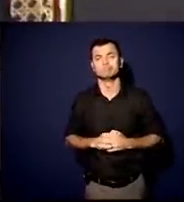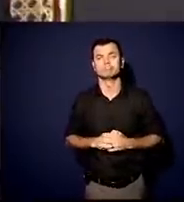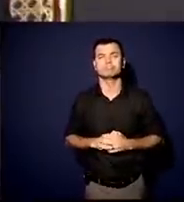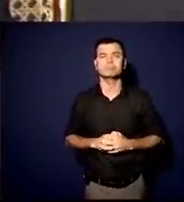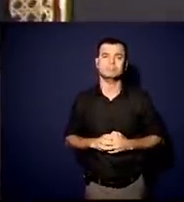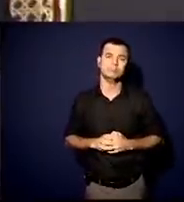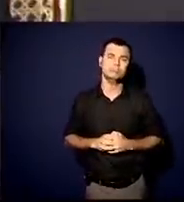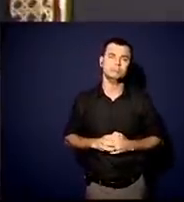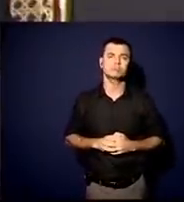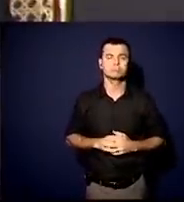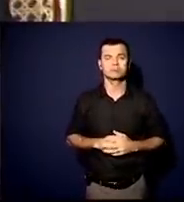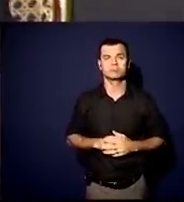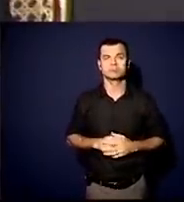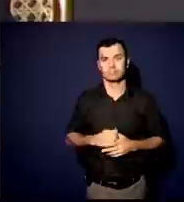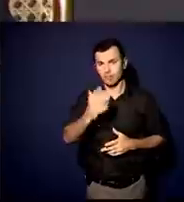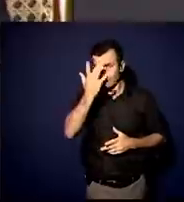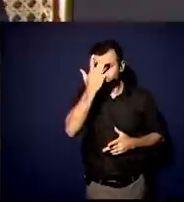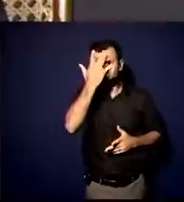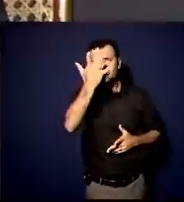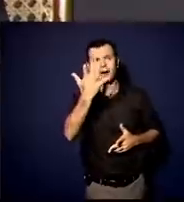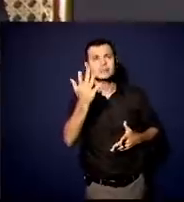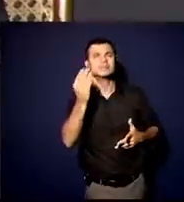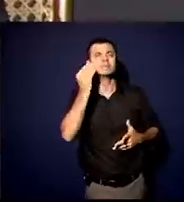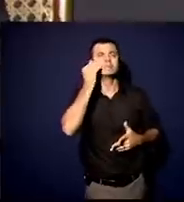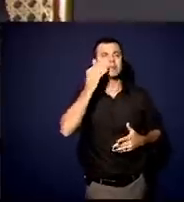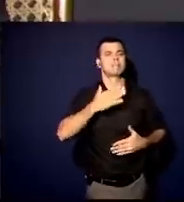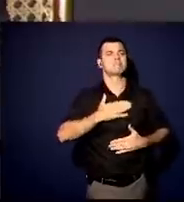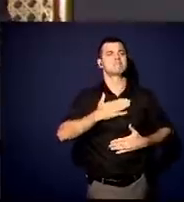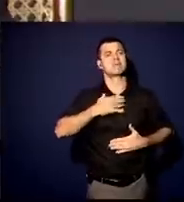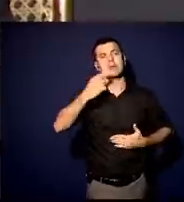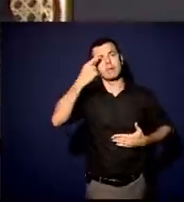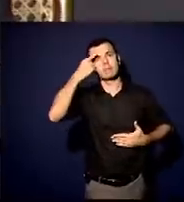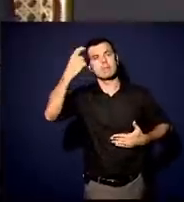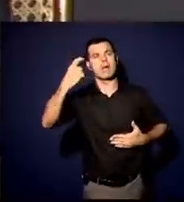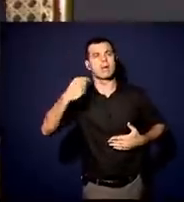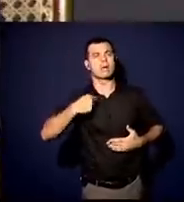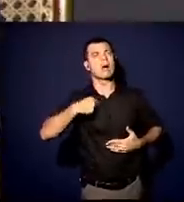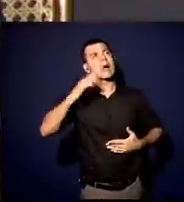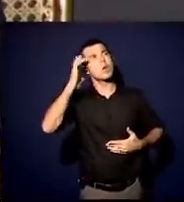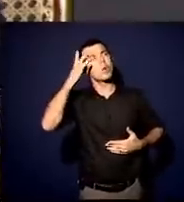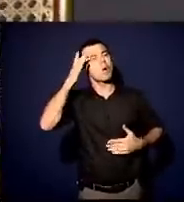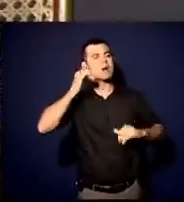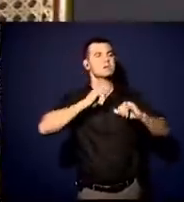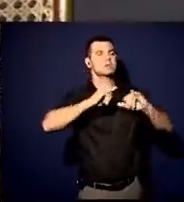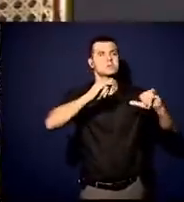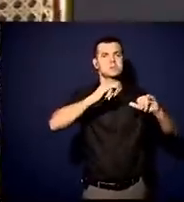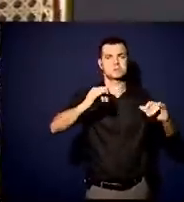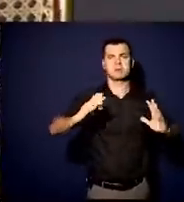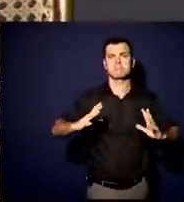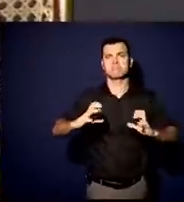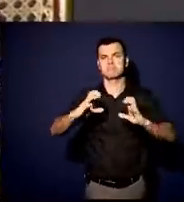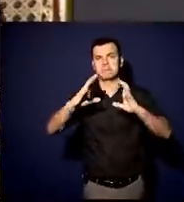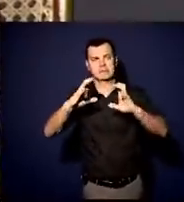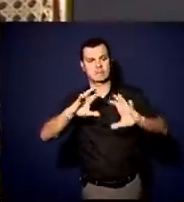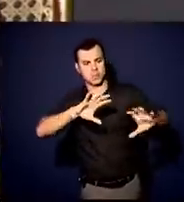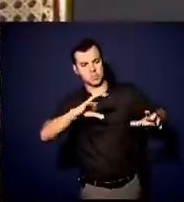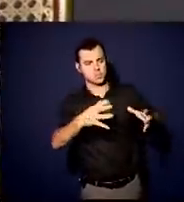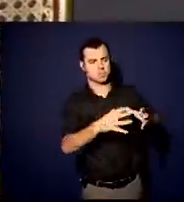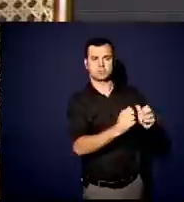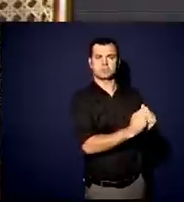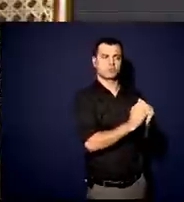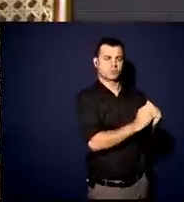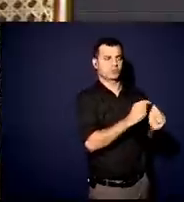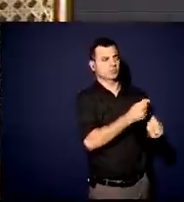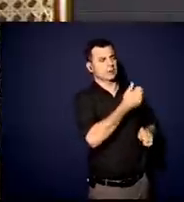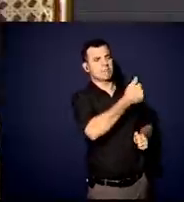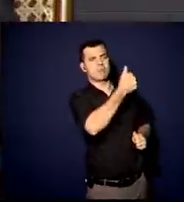o caminho mais fácil é simplesmente lançar as minhas ideias, as minhas convicções, comprar briga, dizer quem está comigo é do bem, quem não